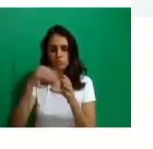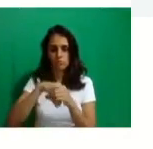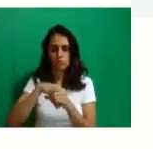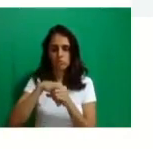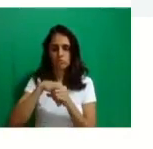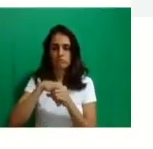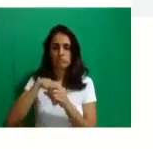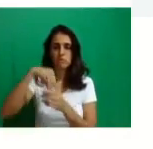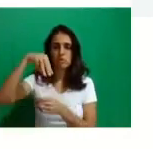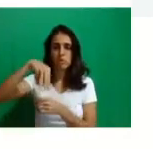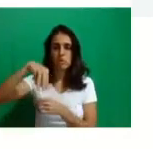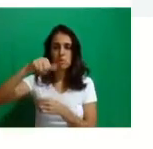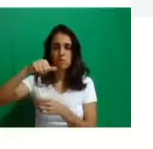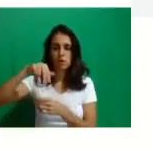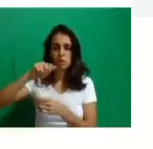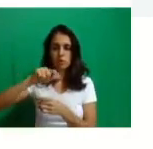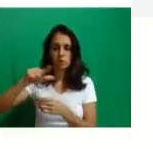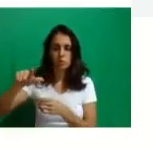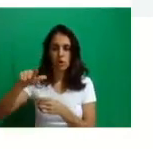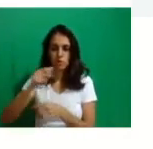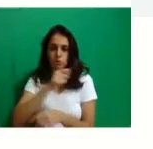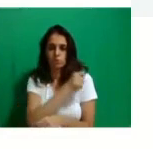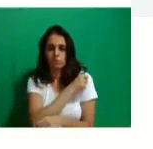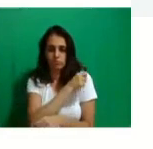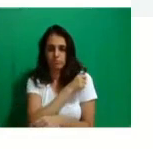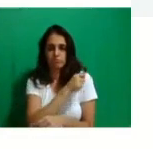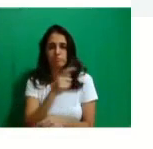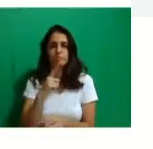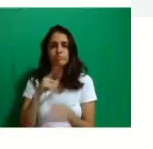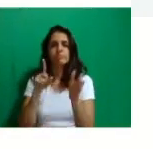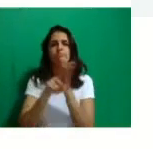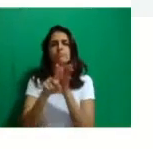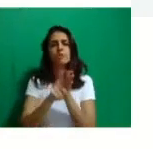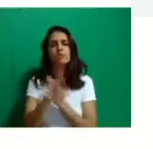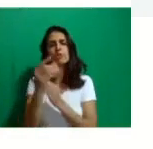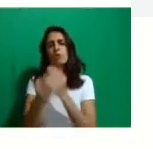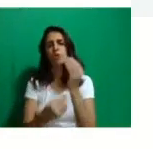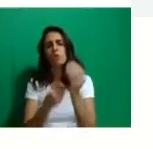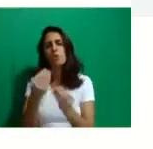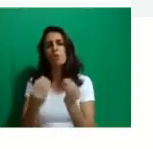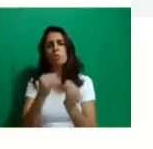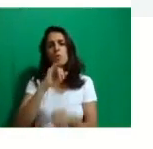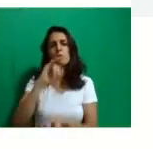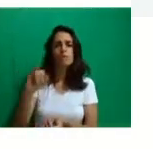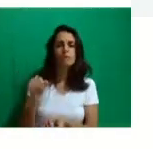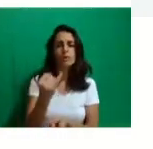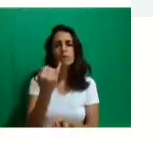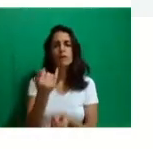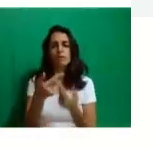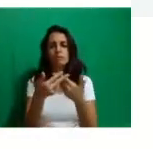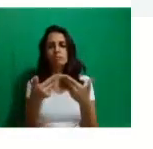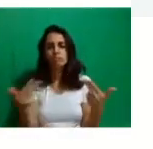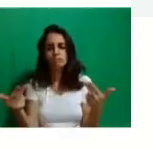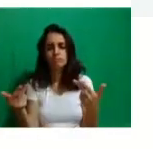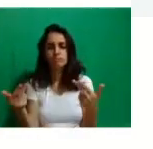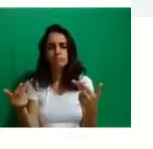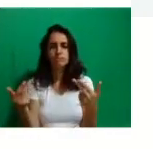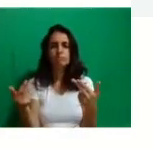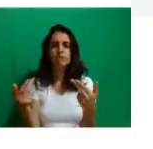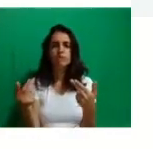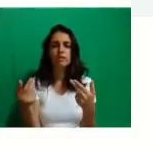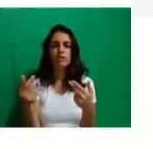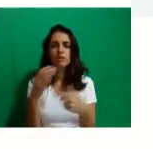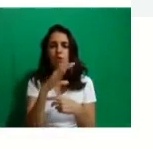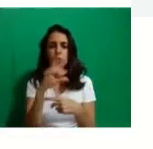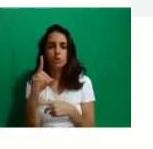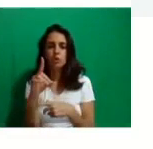tipo de pergunta vocês vão encontrar lá? Como solicitar aproveitamento de conhecimentos? Como que eu acesso a coordenação de curso?